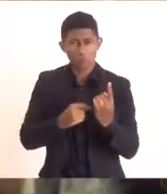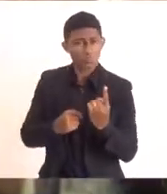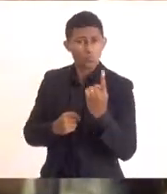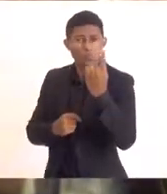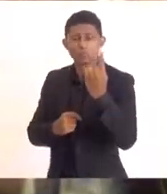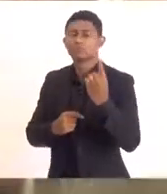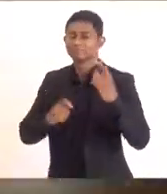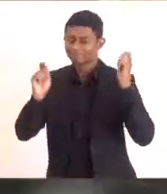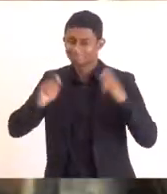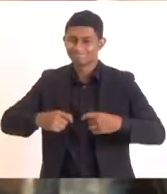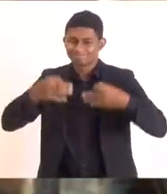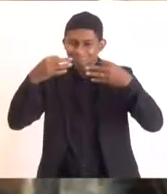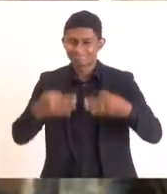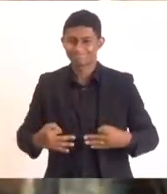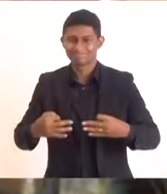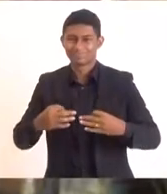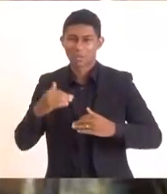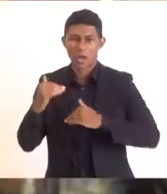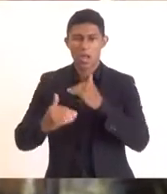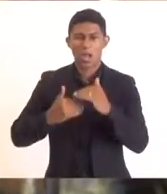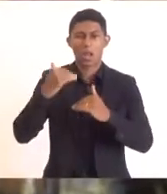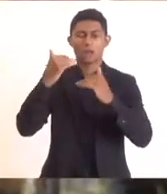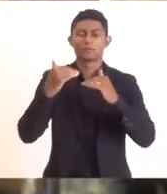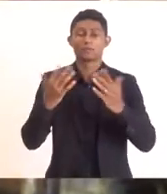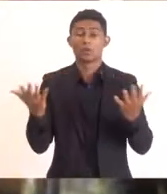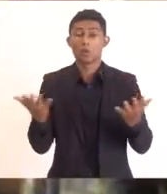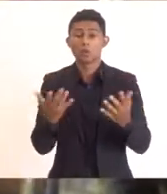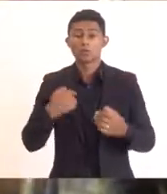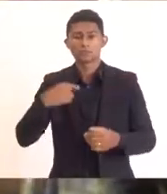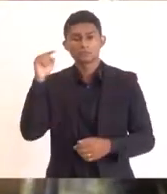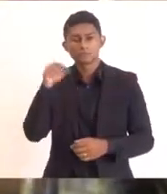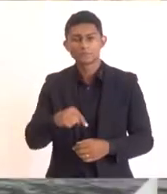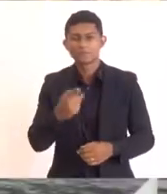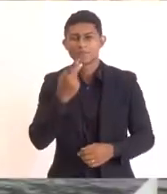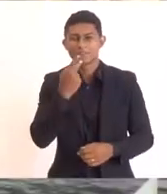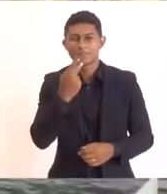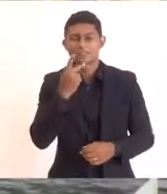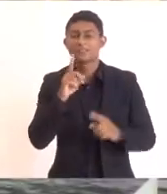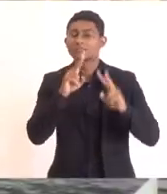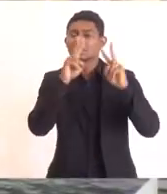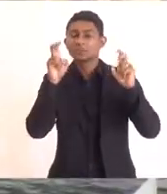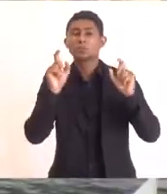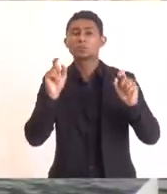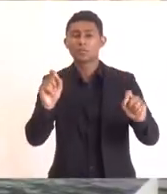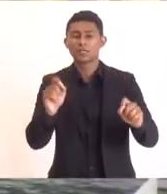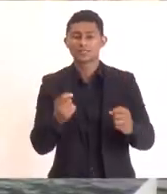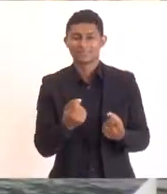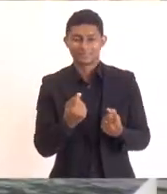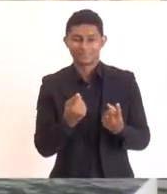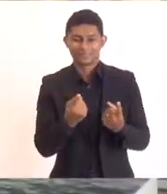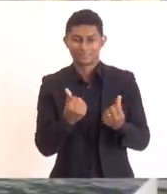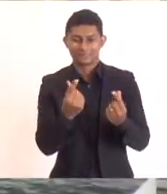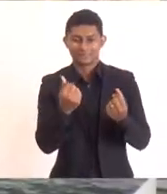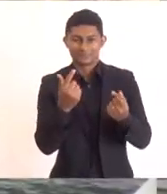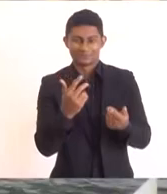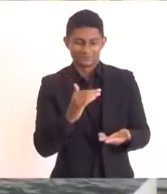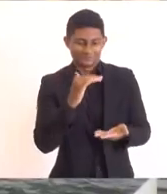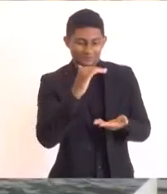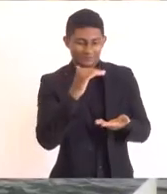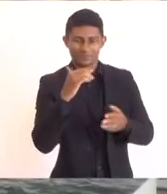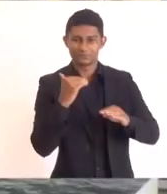com certeza acontecem. E hoje, estando aqui falando sobre o fundo soberano, é muito importante